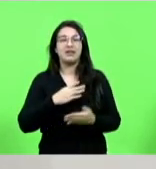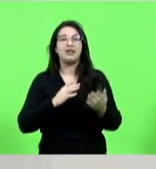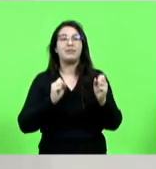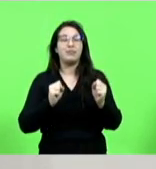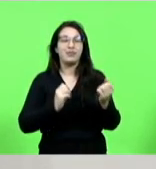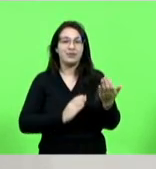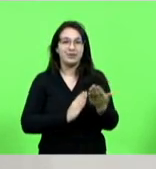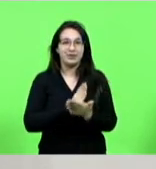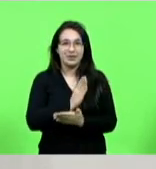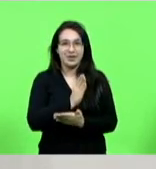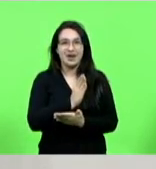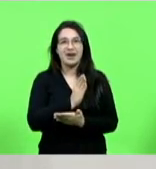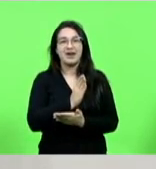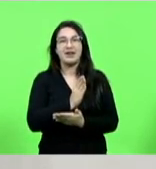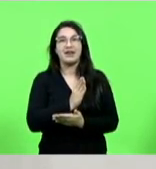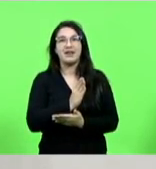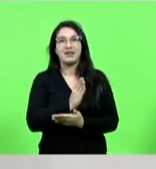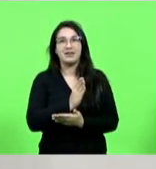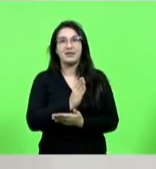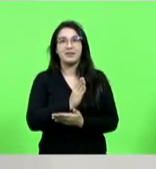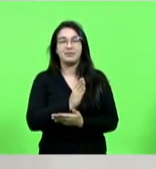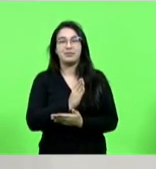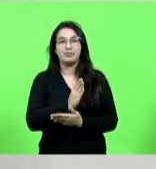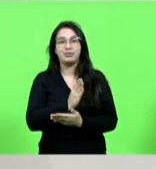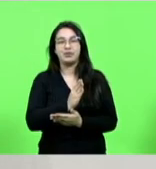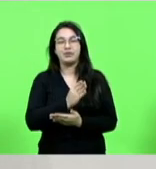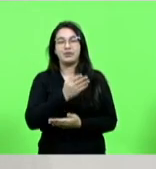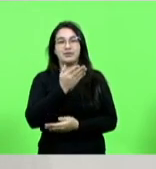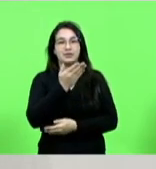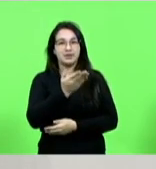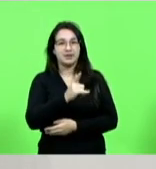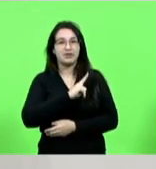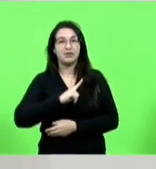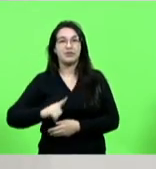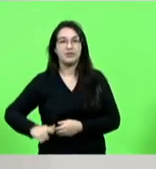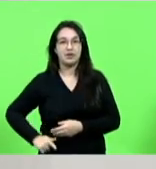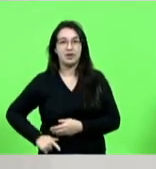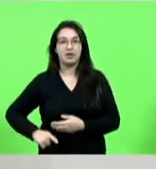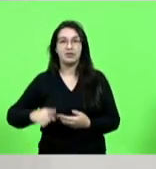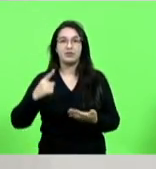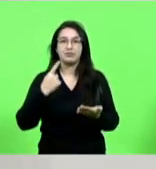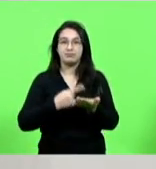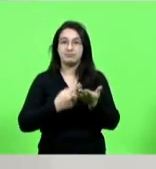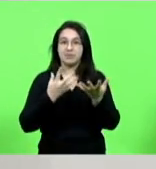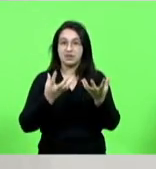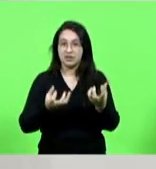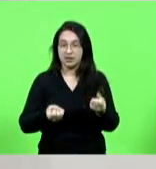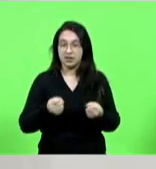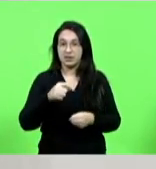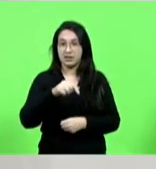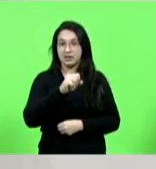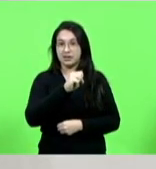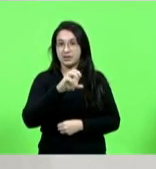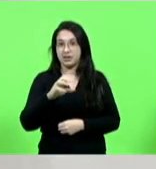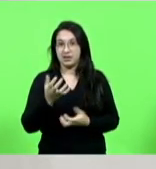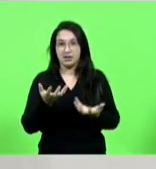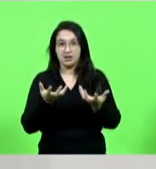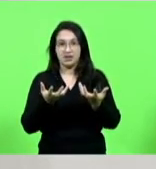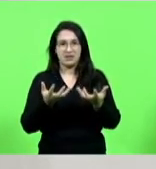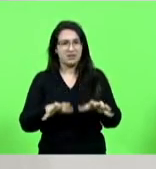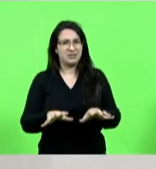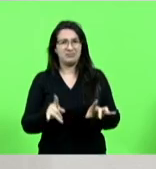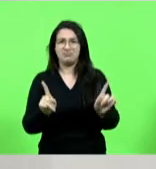e assim aprovado encaminhar para o governador fazer a sanção para que Santa Catarina não aceite a